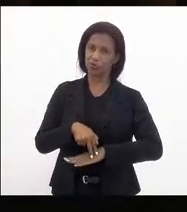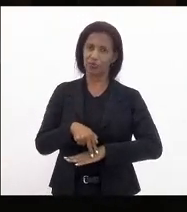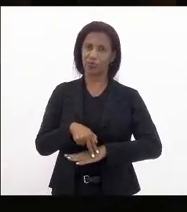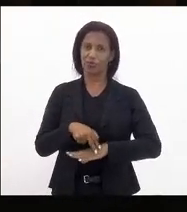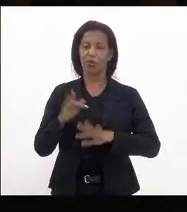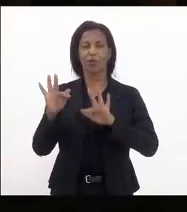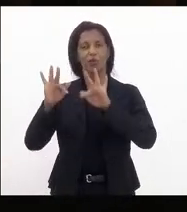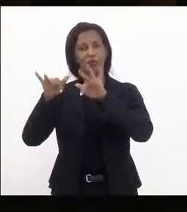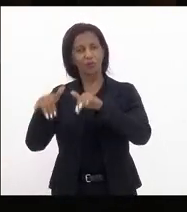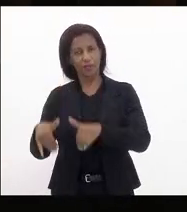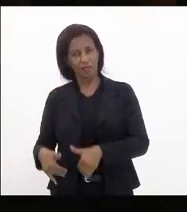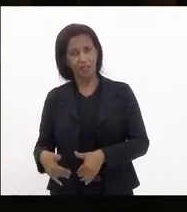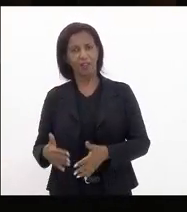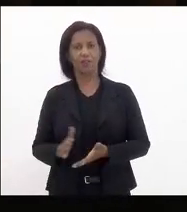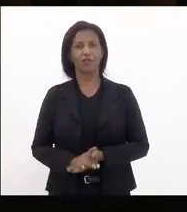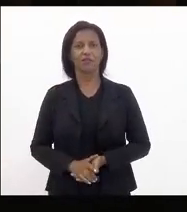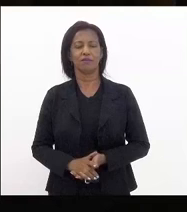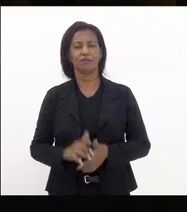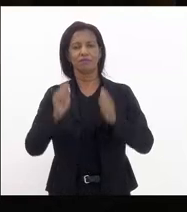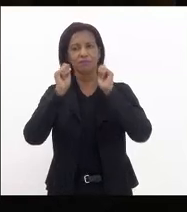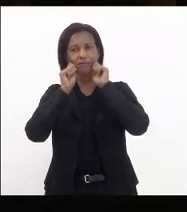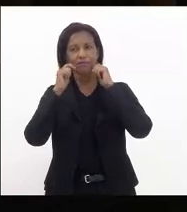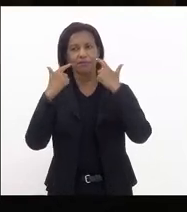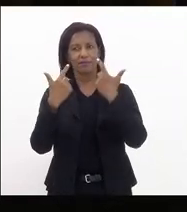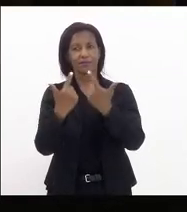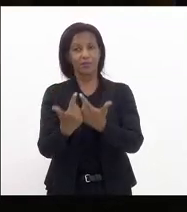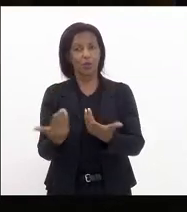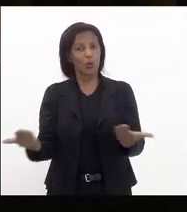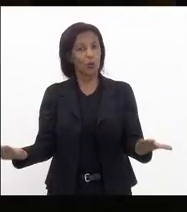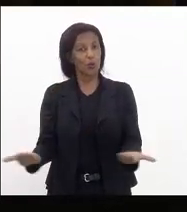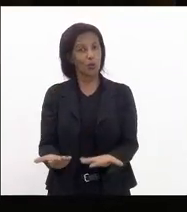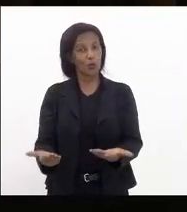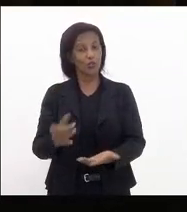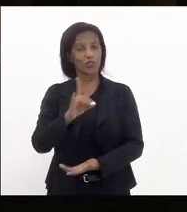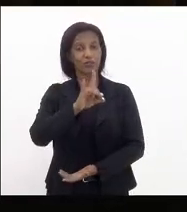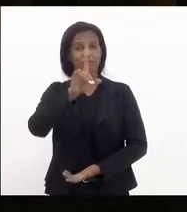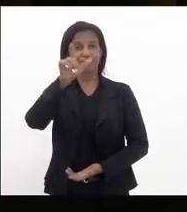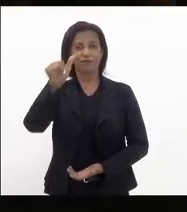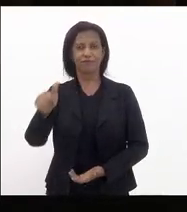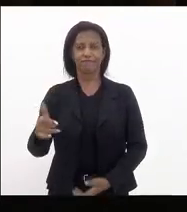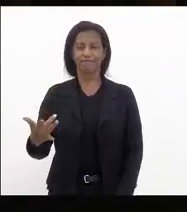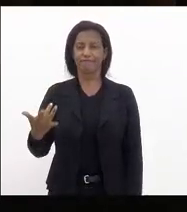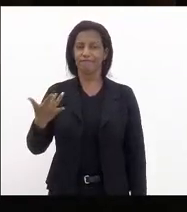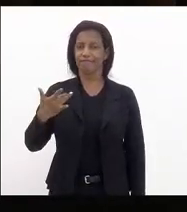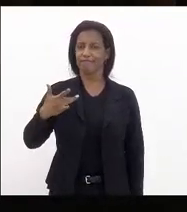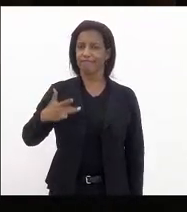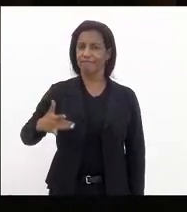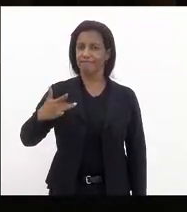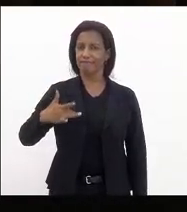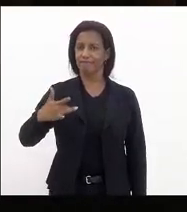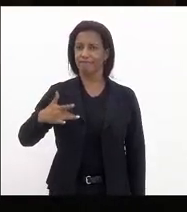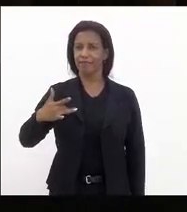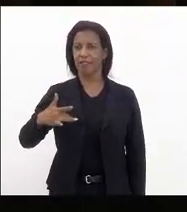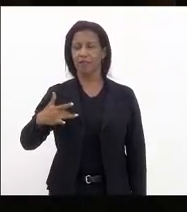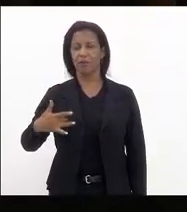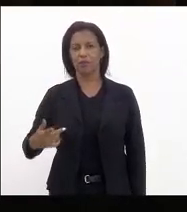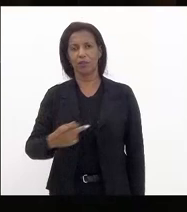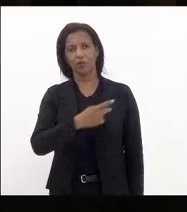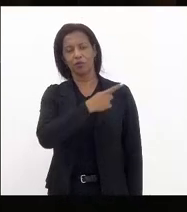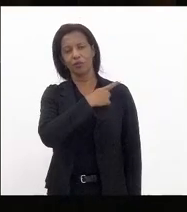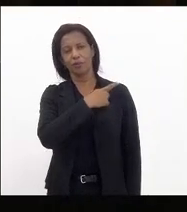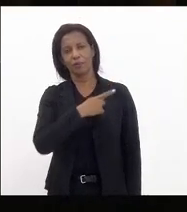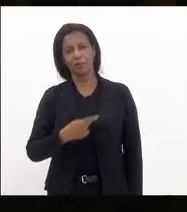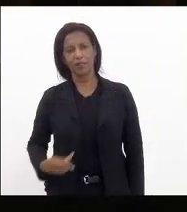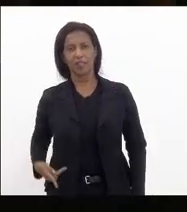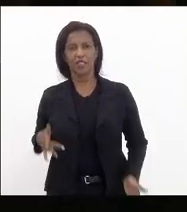expediente final na Assembleia Legislativa no dia de hoje é lamentar o presidente genocida